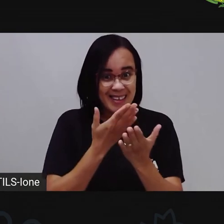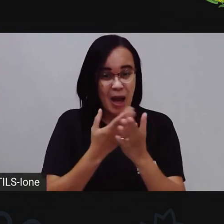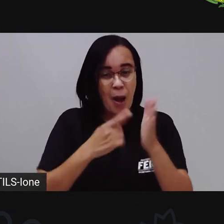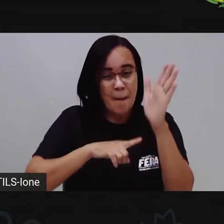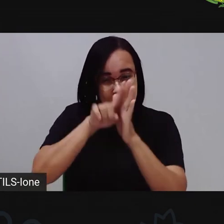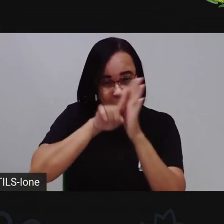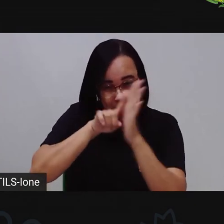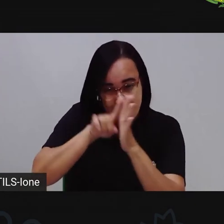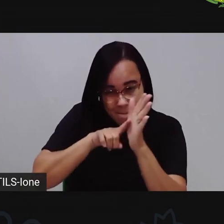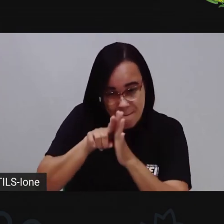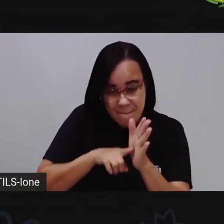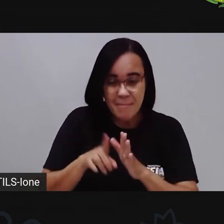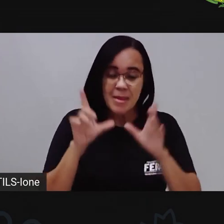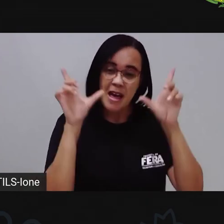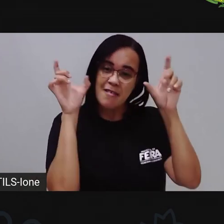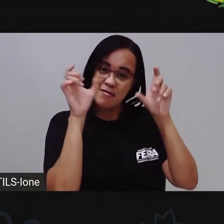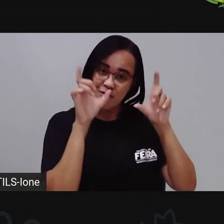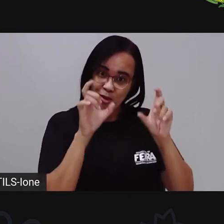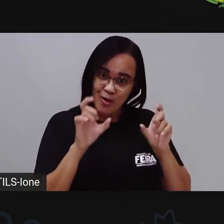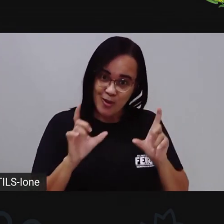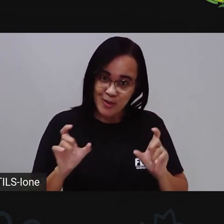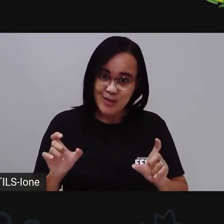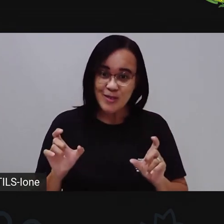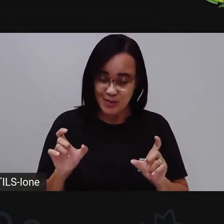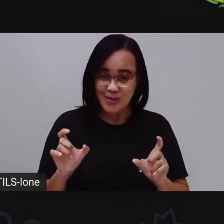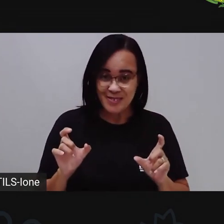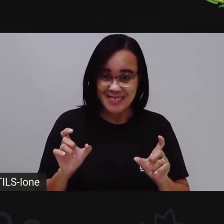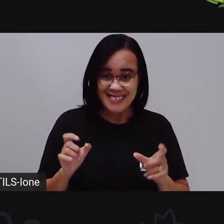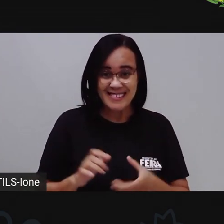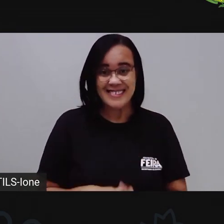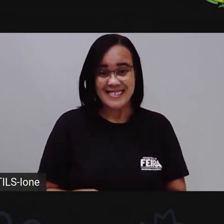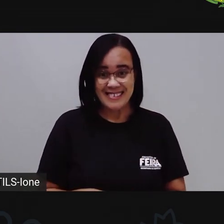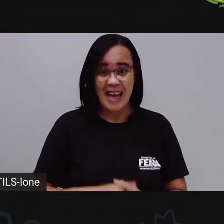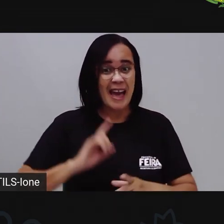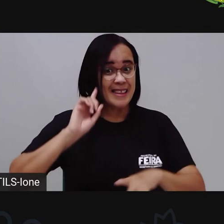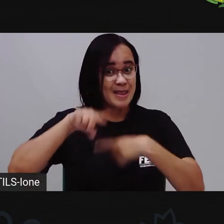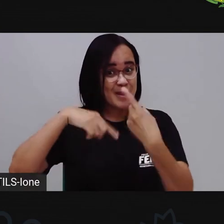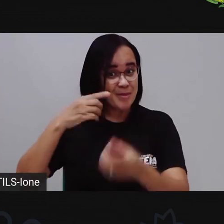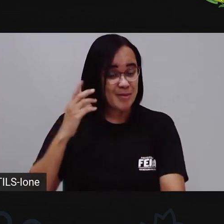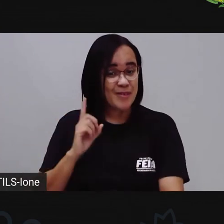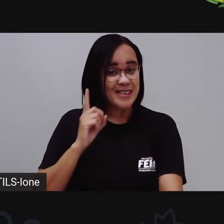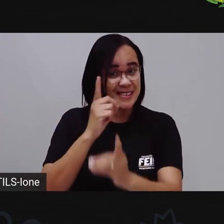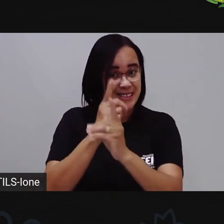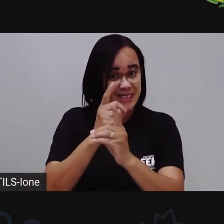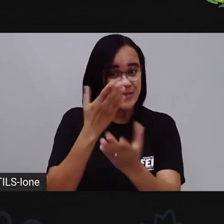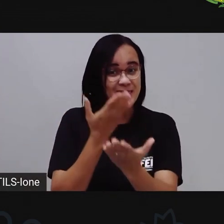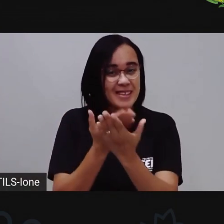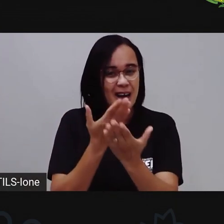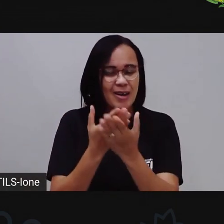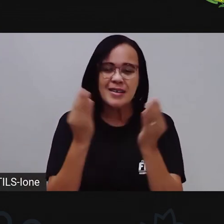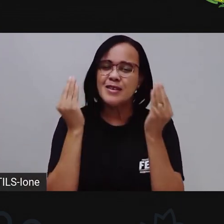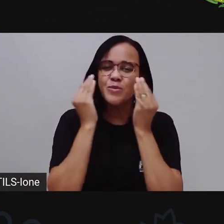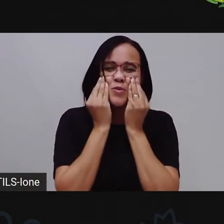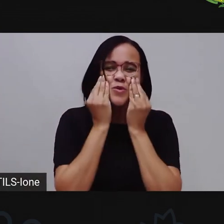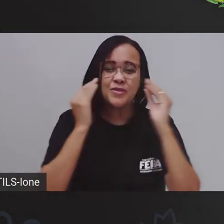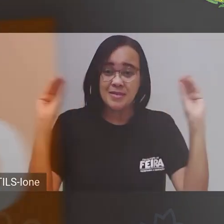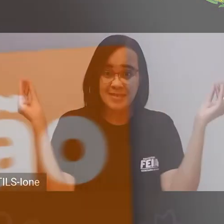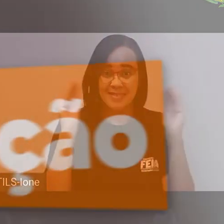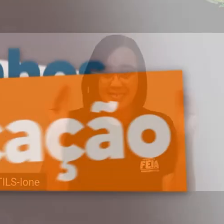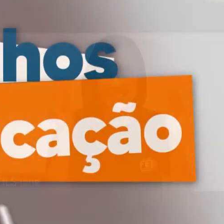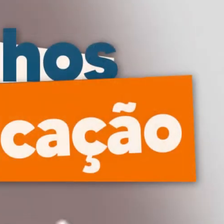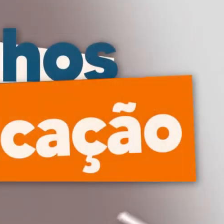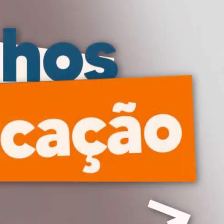as fotos, tá bom? E a gente se vê na próxima aula. Um beijão e até mais. Tchau, tchau.